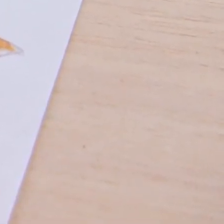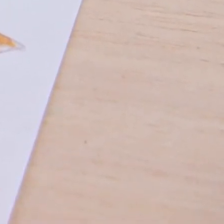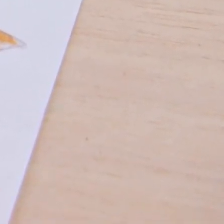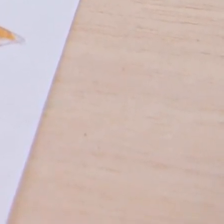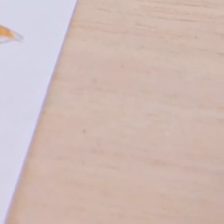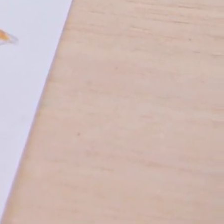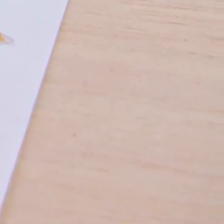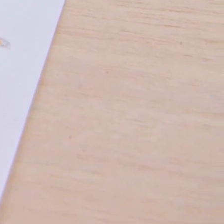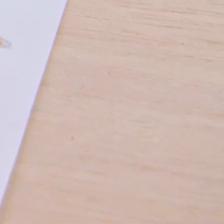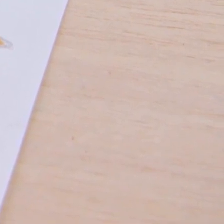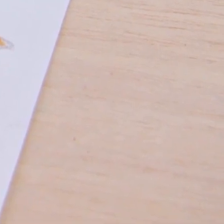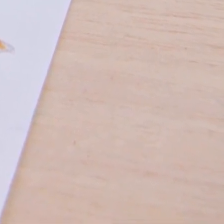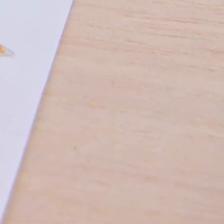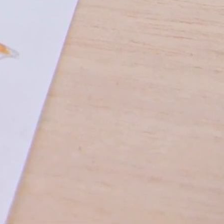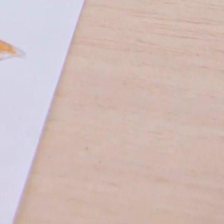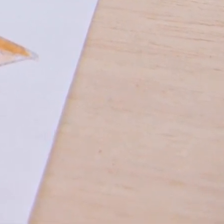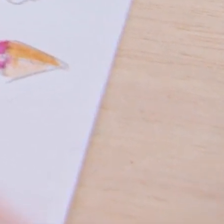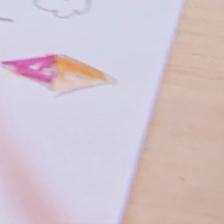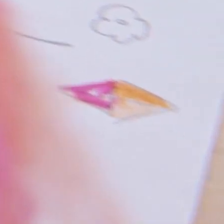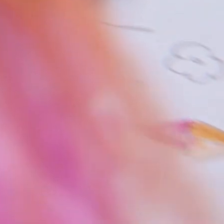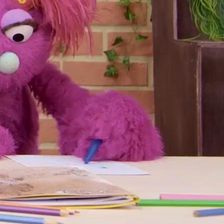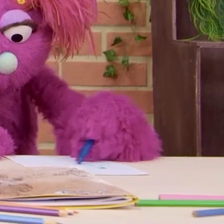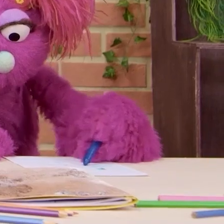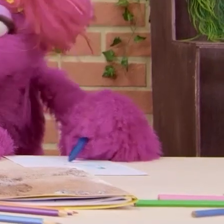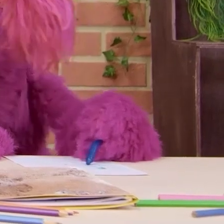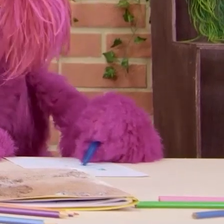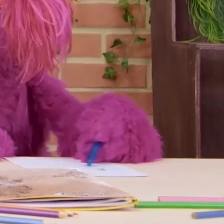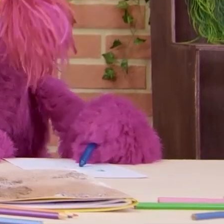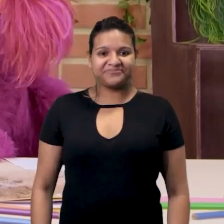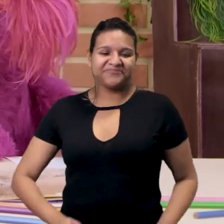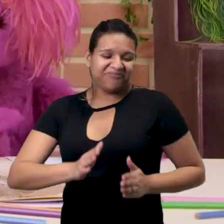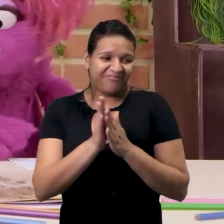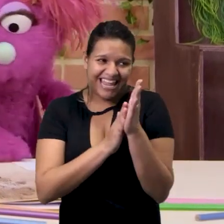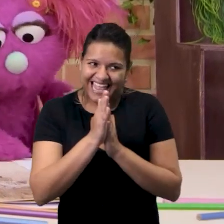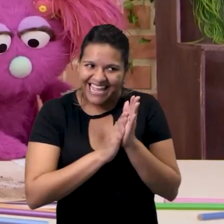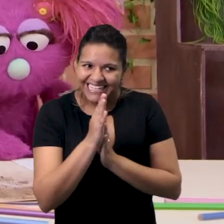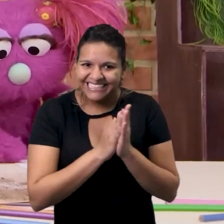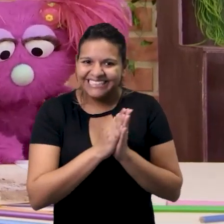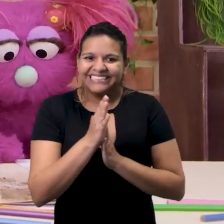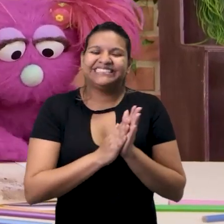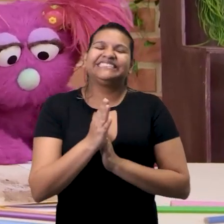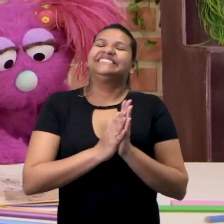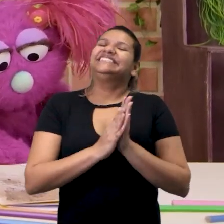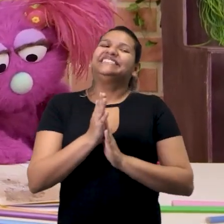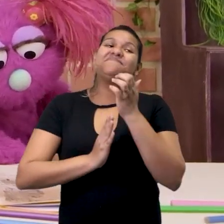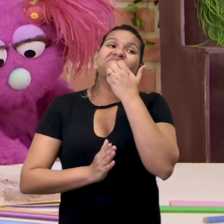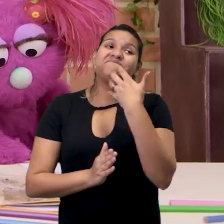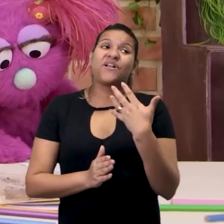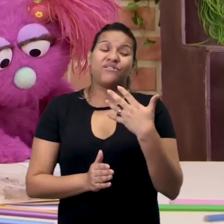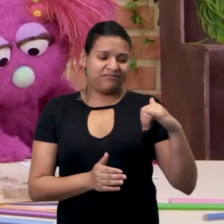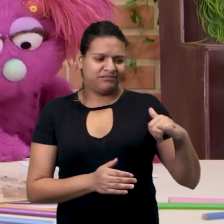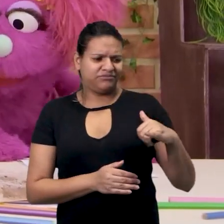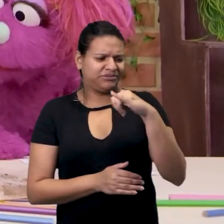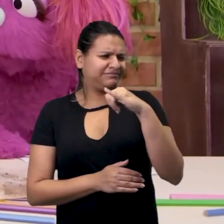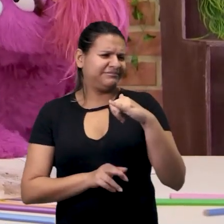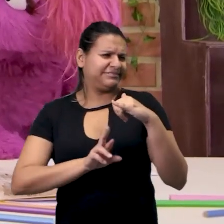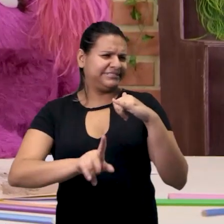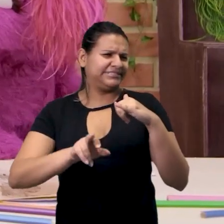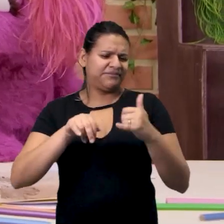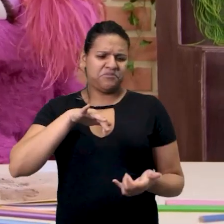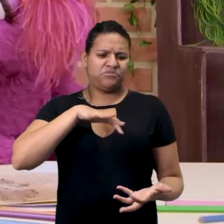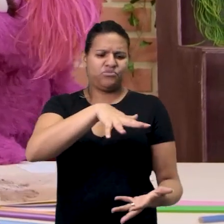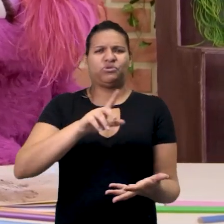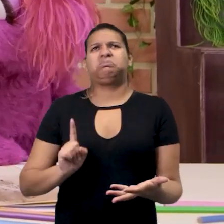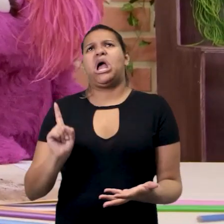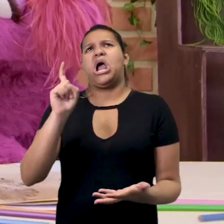Hã? coloquei folha com lápis vermelho! Todas seguram lápis! Hã? Então o aviãozinho não estava do outro lado do mundo